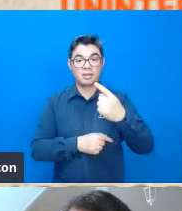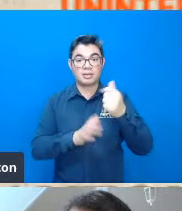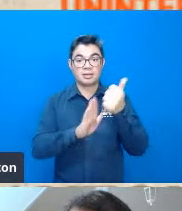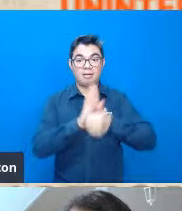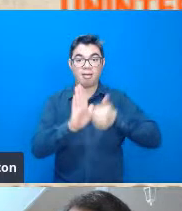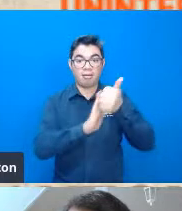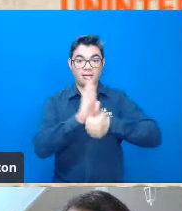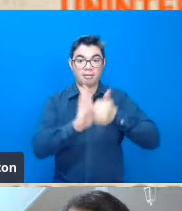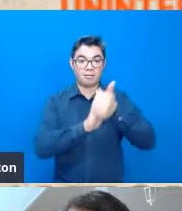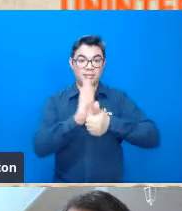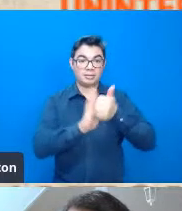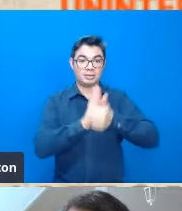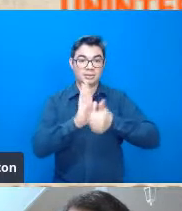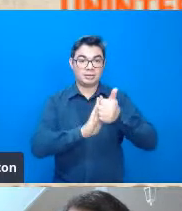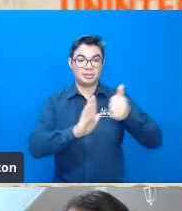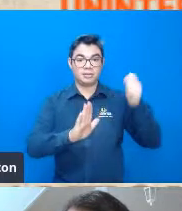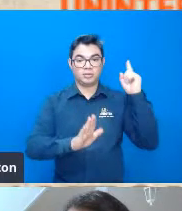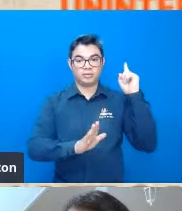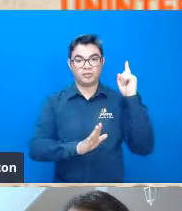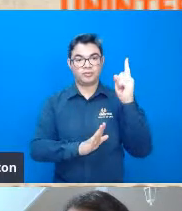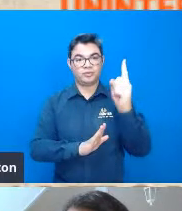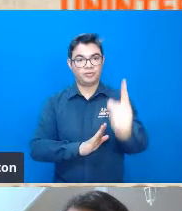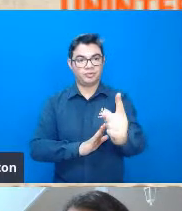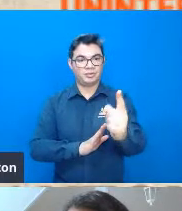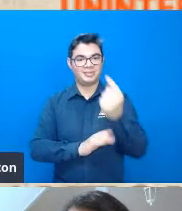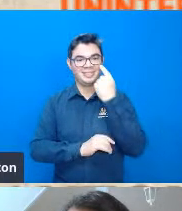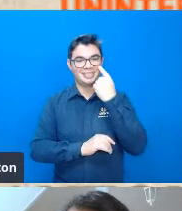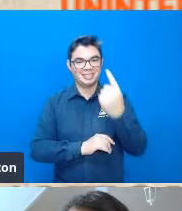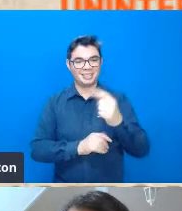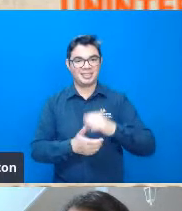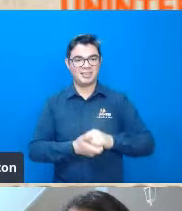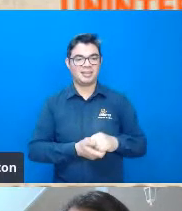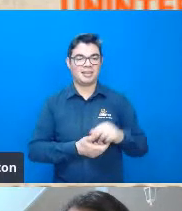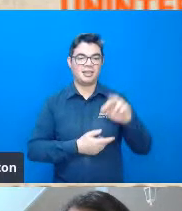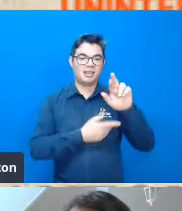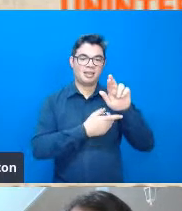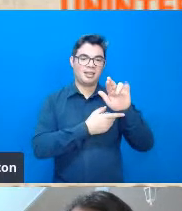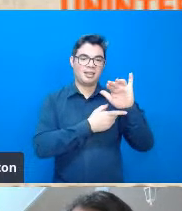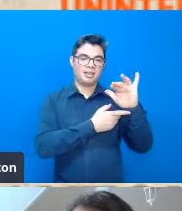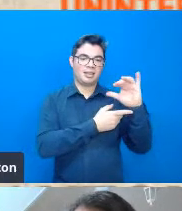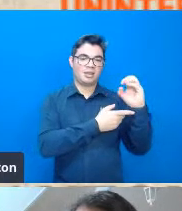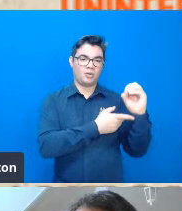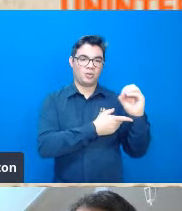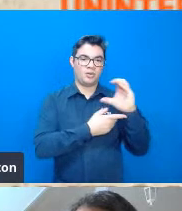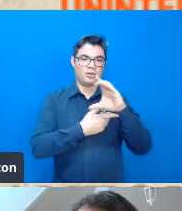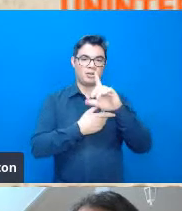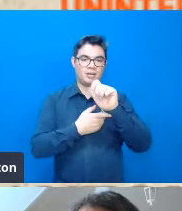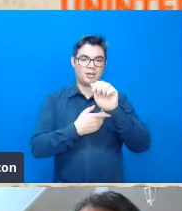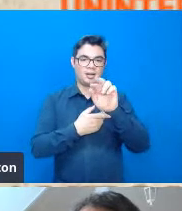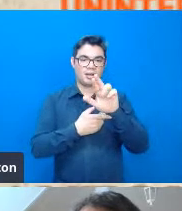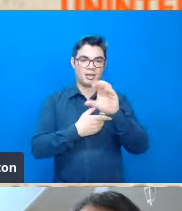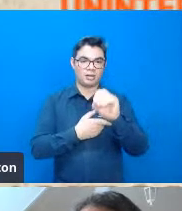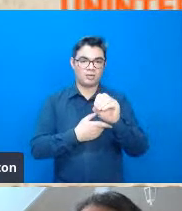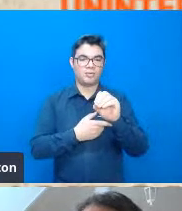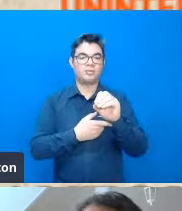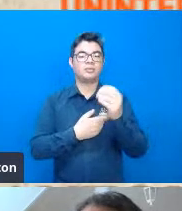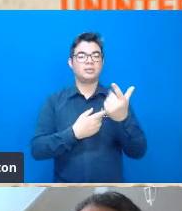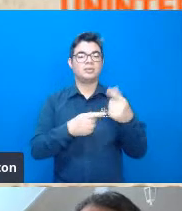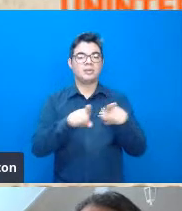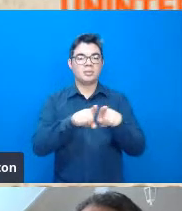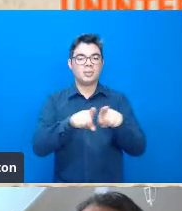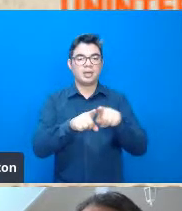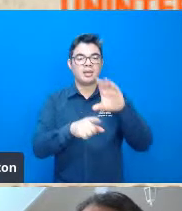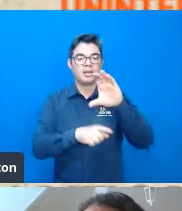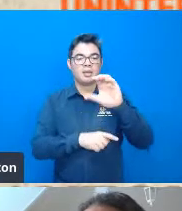e eu acabei lançando mão aí da dos navegadores aí do Google